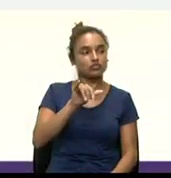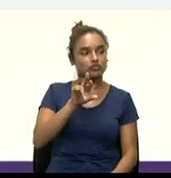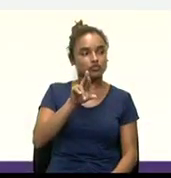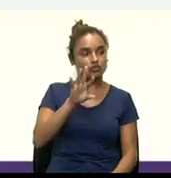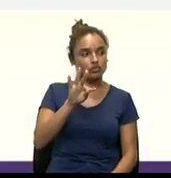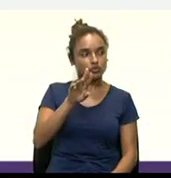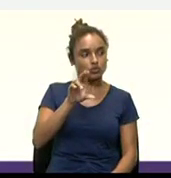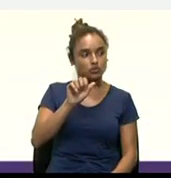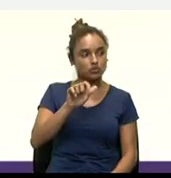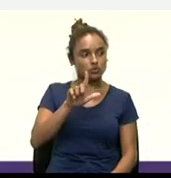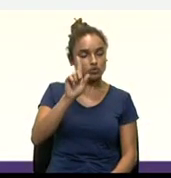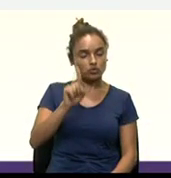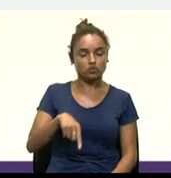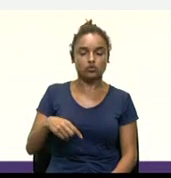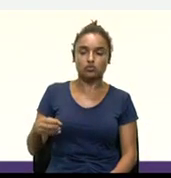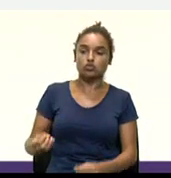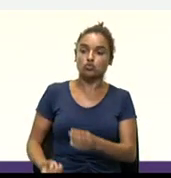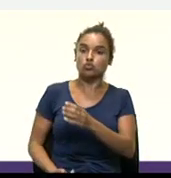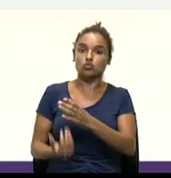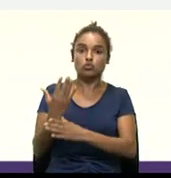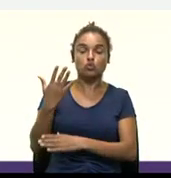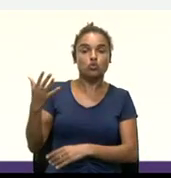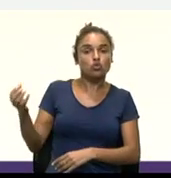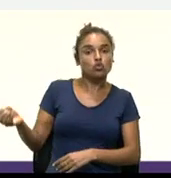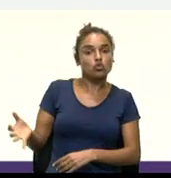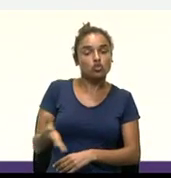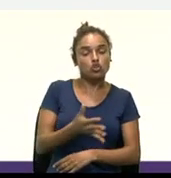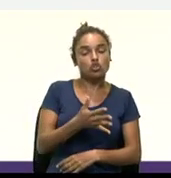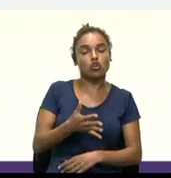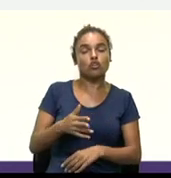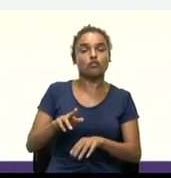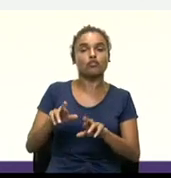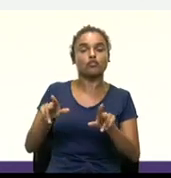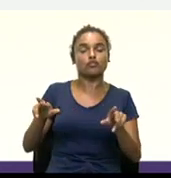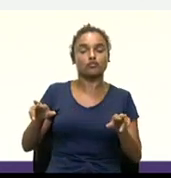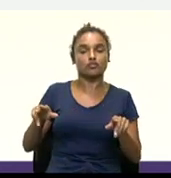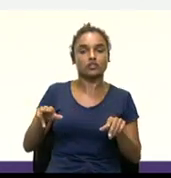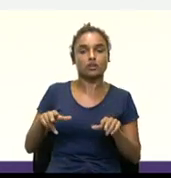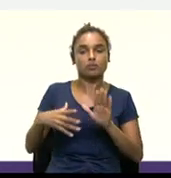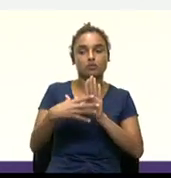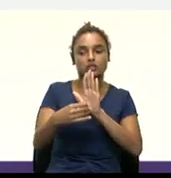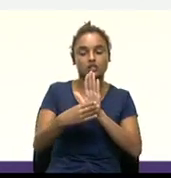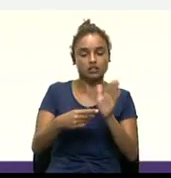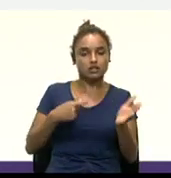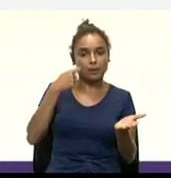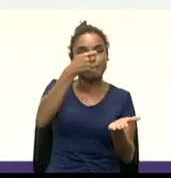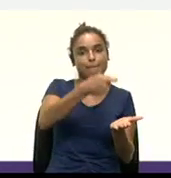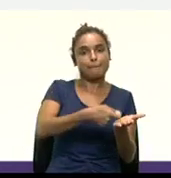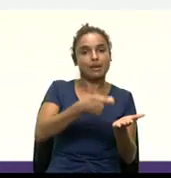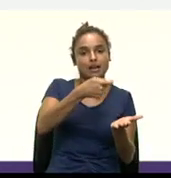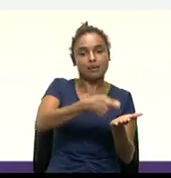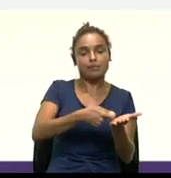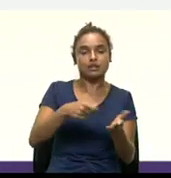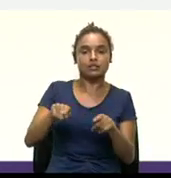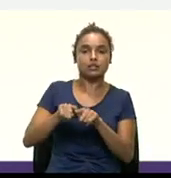Surge nova modalidade de pagamento e investimento. Olha só,